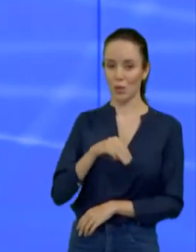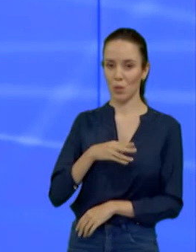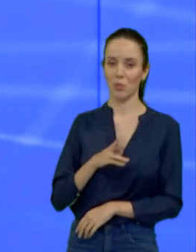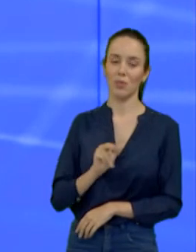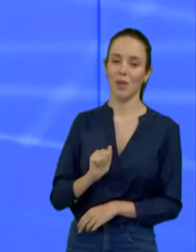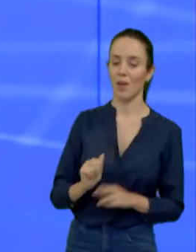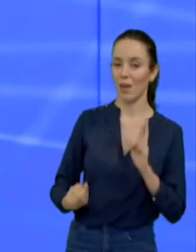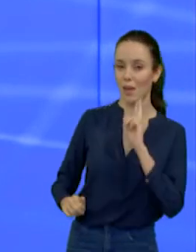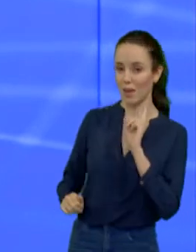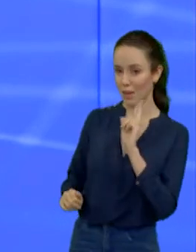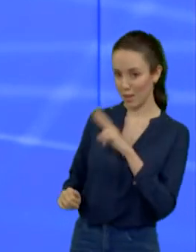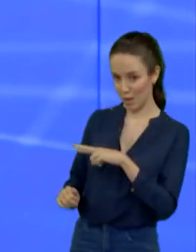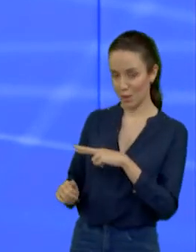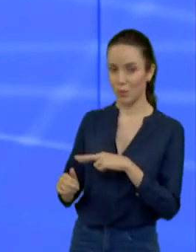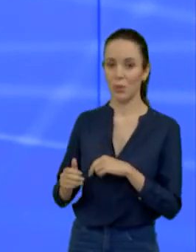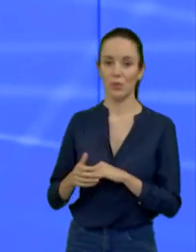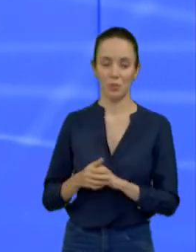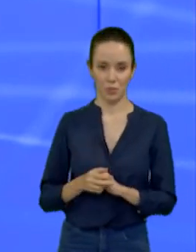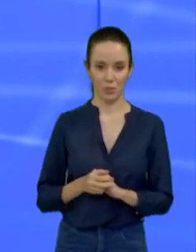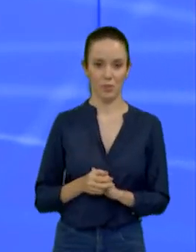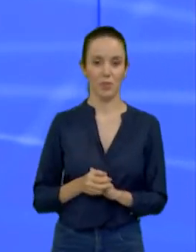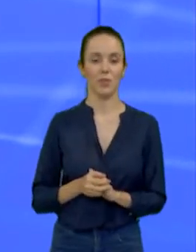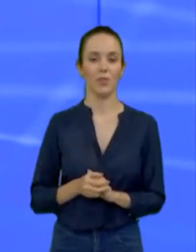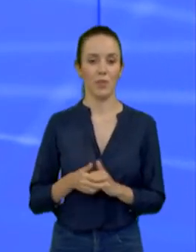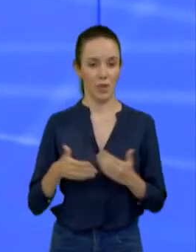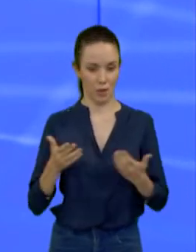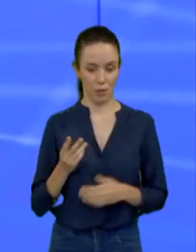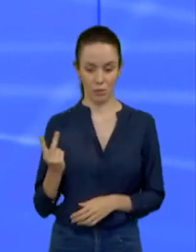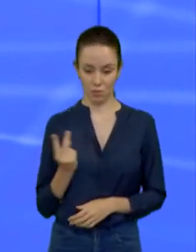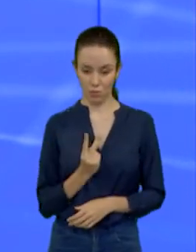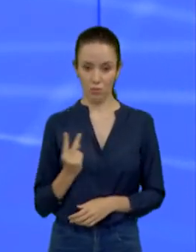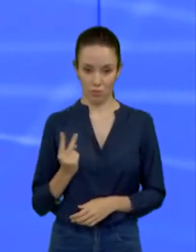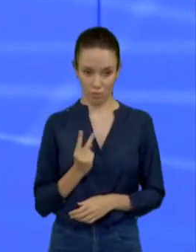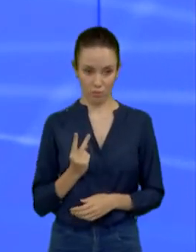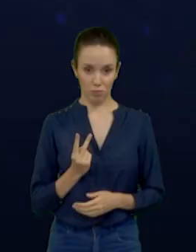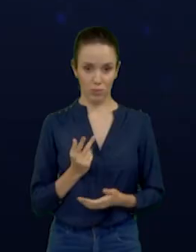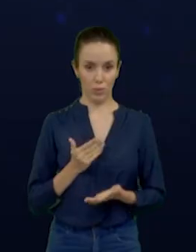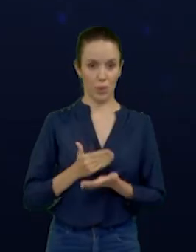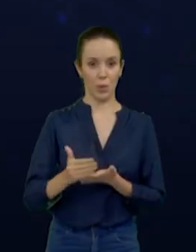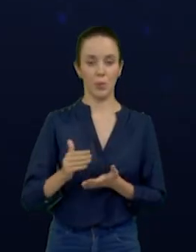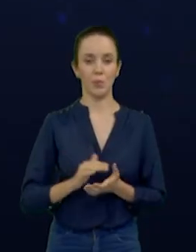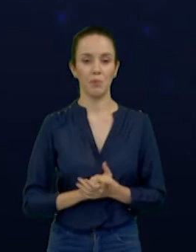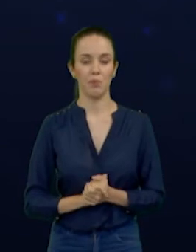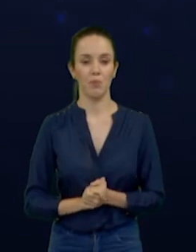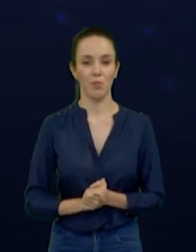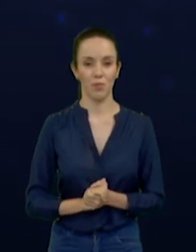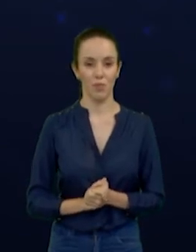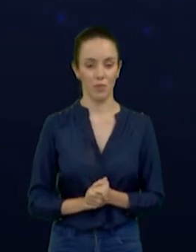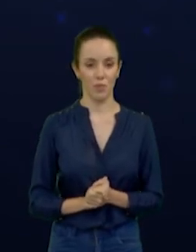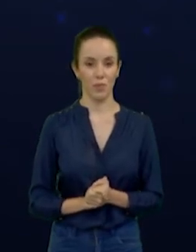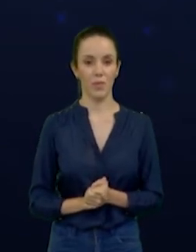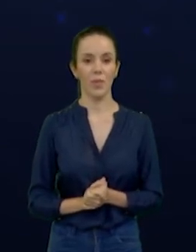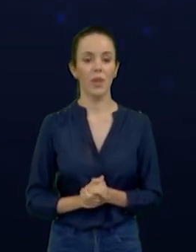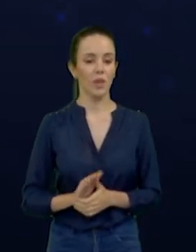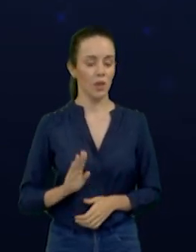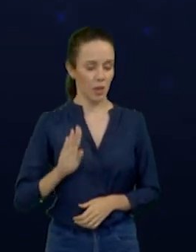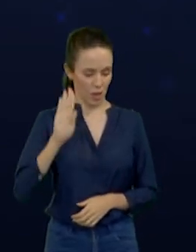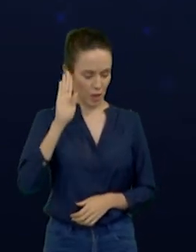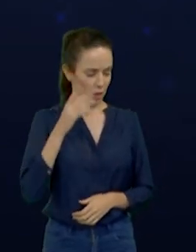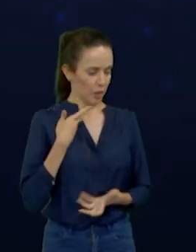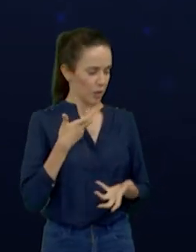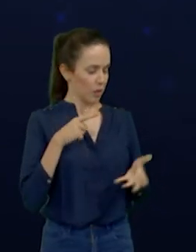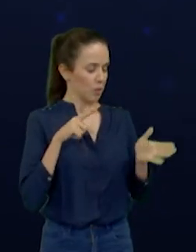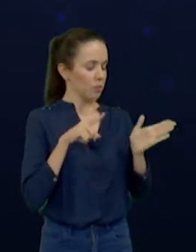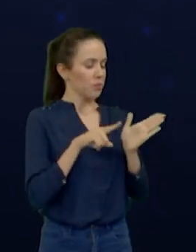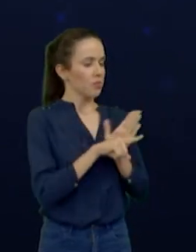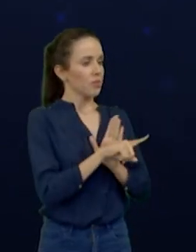bloco como o acordado. Candidato Hamilton Pacheco, 30 segundos para a sua pergunta. Candidato Sombra, eu